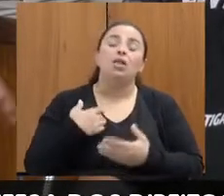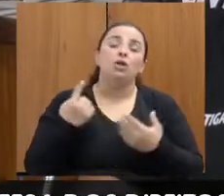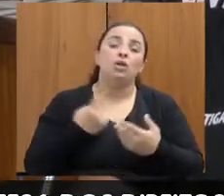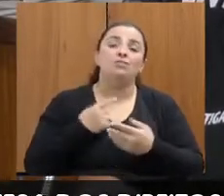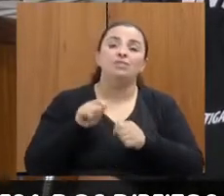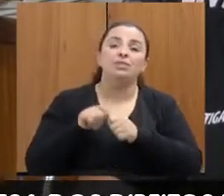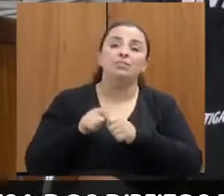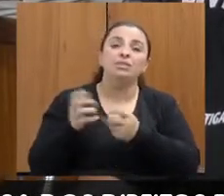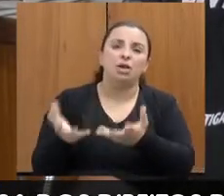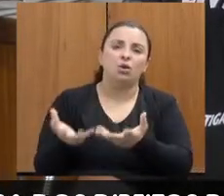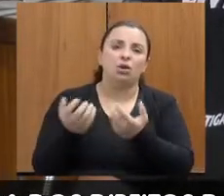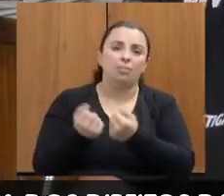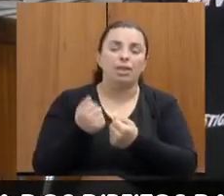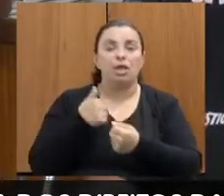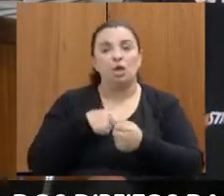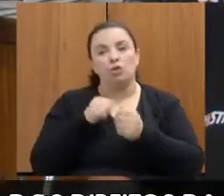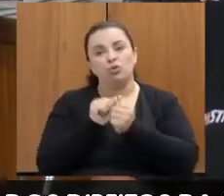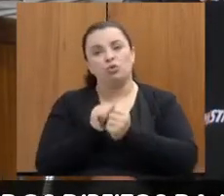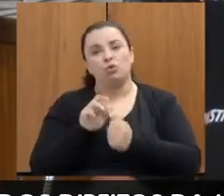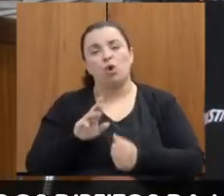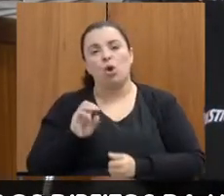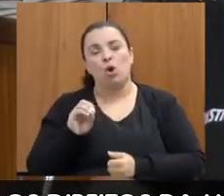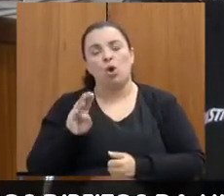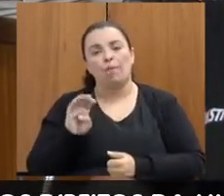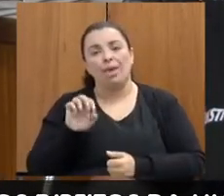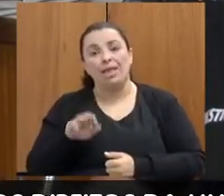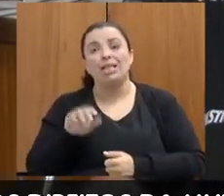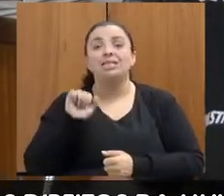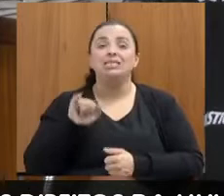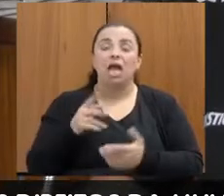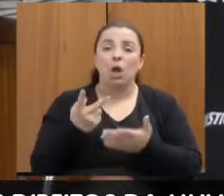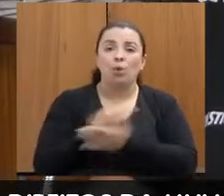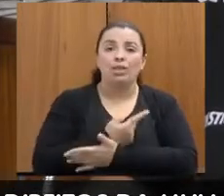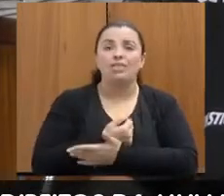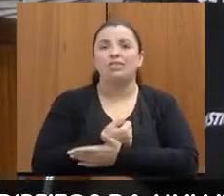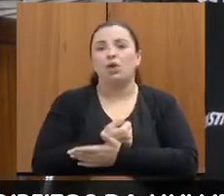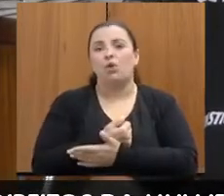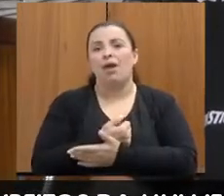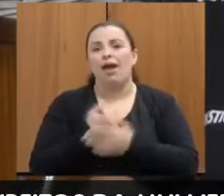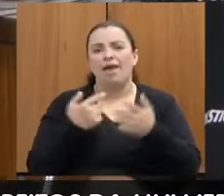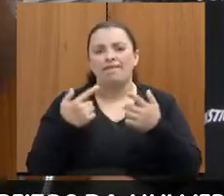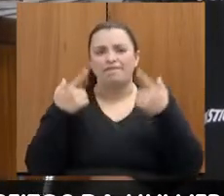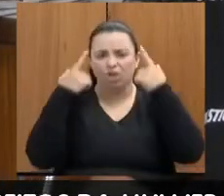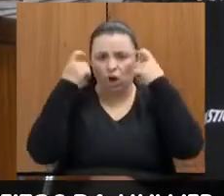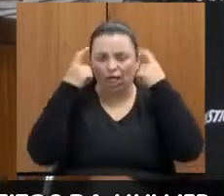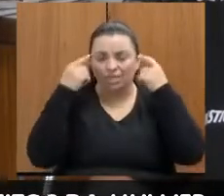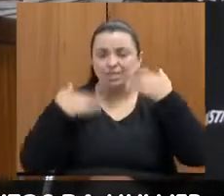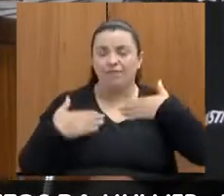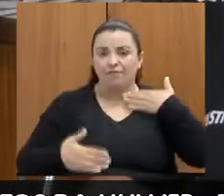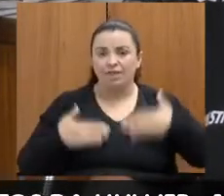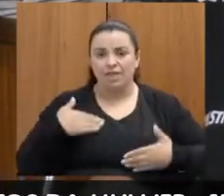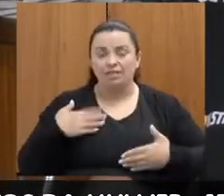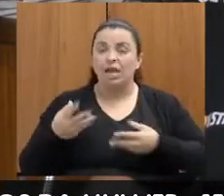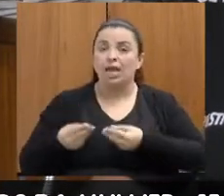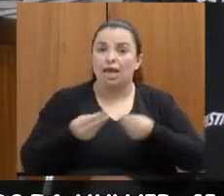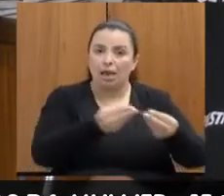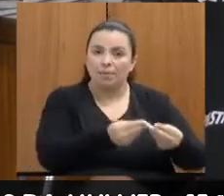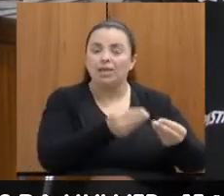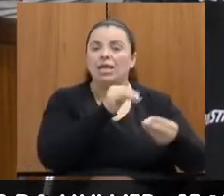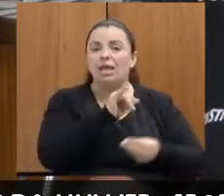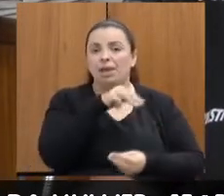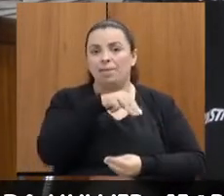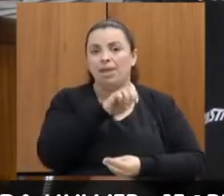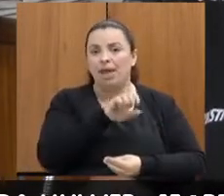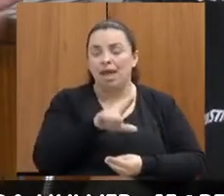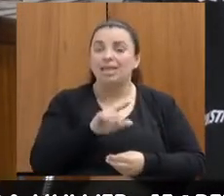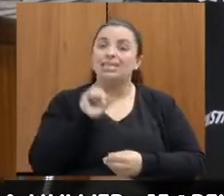eu e a Roberta, se for alguma agressão física, gente direciona para a IML, hospital e tal, senão a gente já passa para o passo número dois, que é